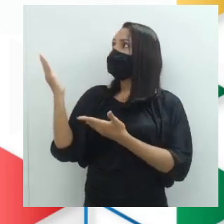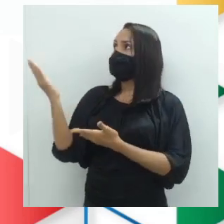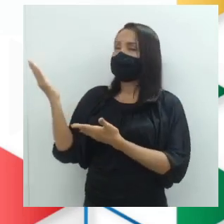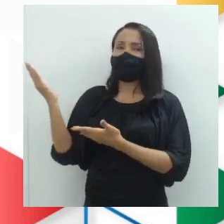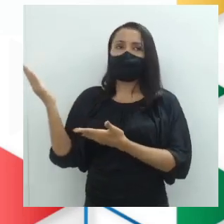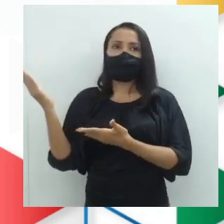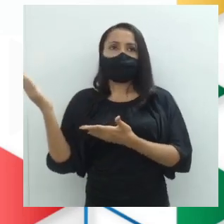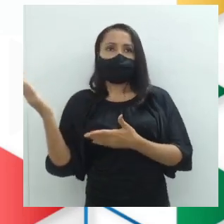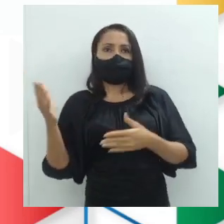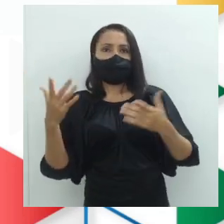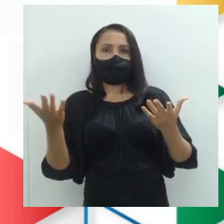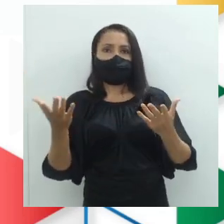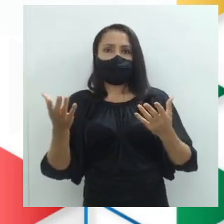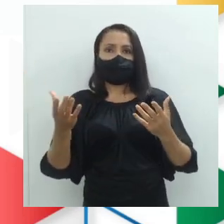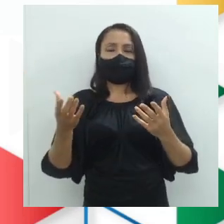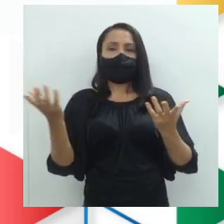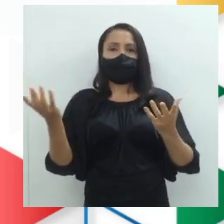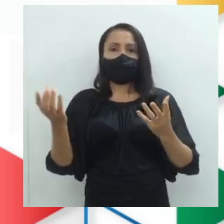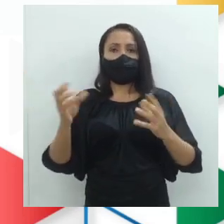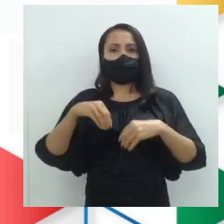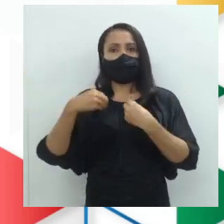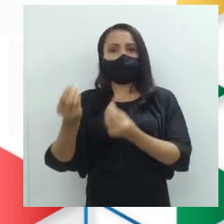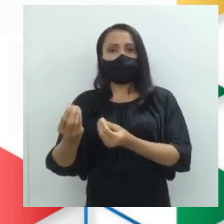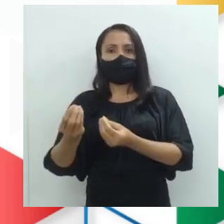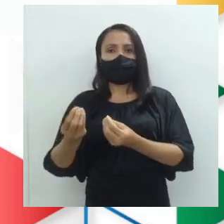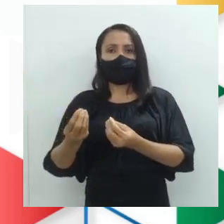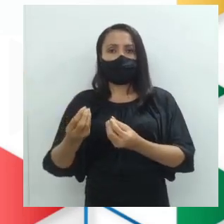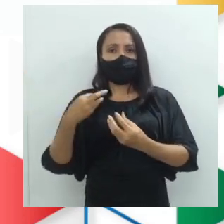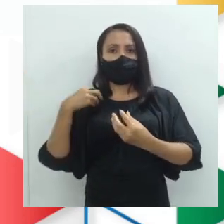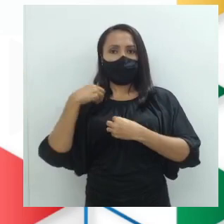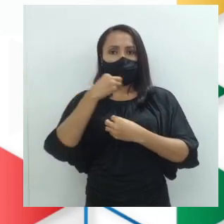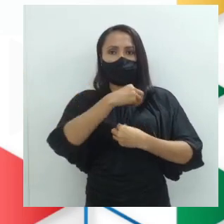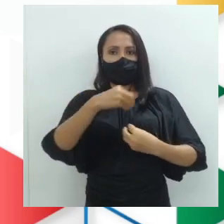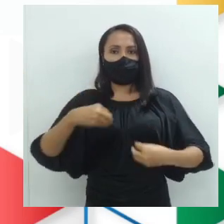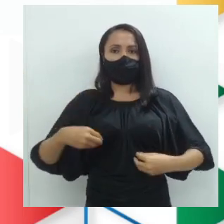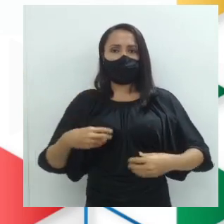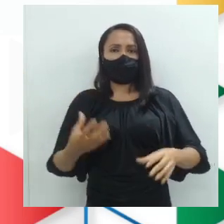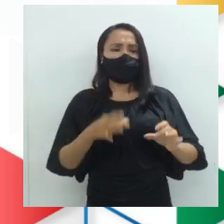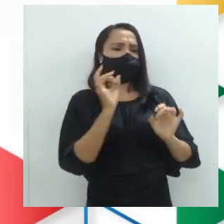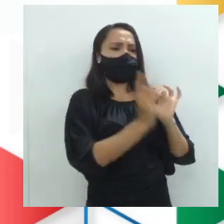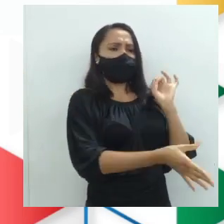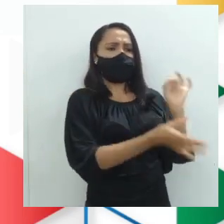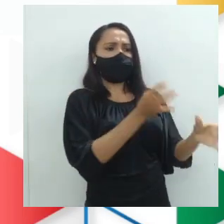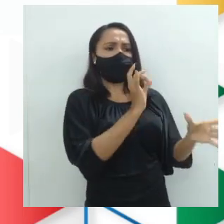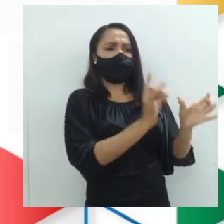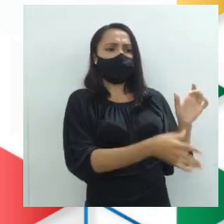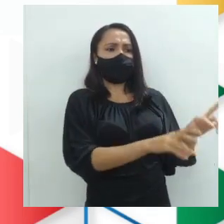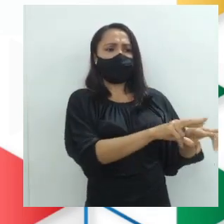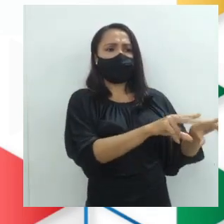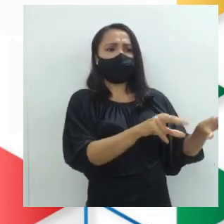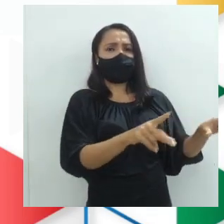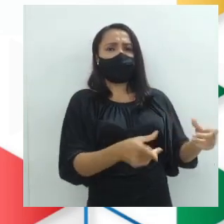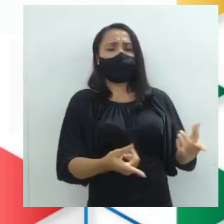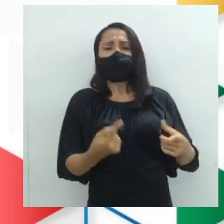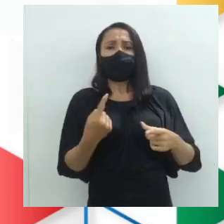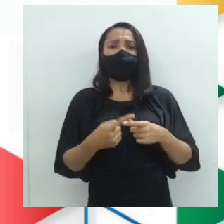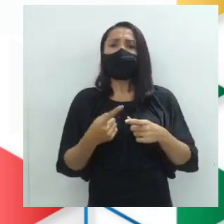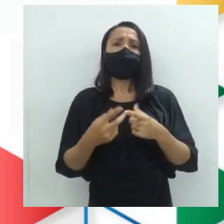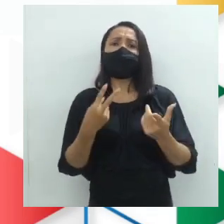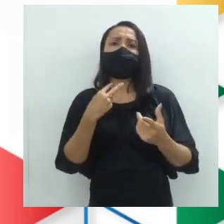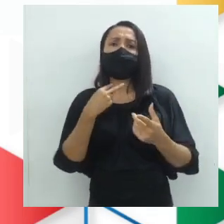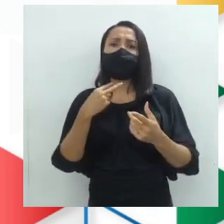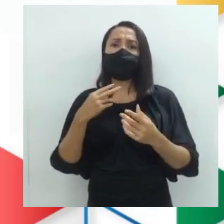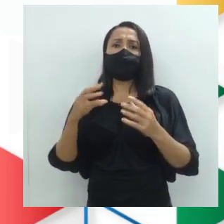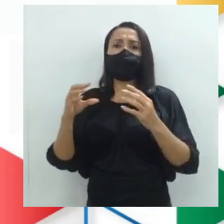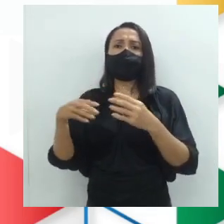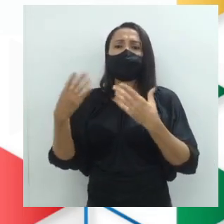Justamente sobre a doação de órgãos. Se nós jogamos fora tanta coisa, por que não podemos doar os órgãos? É isso.